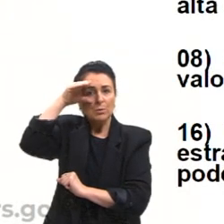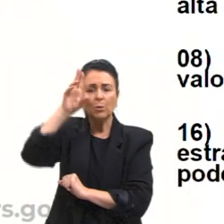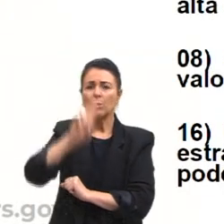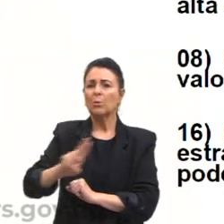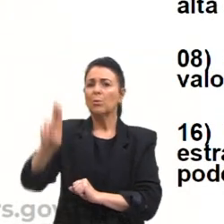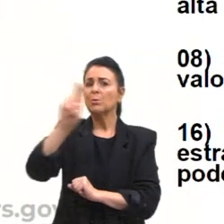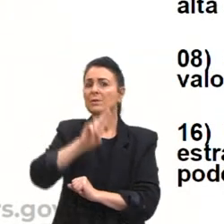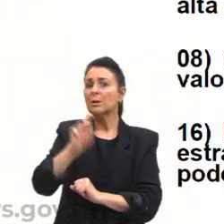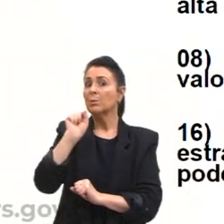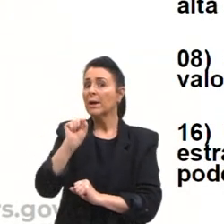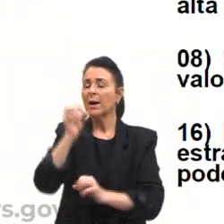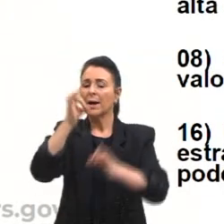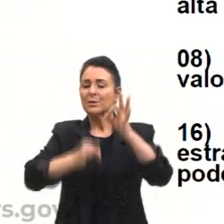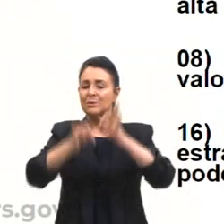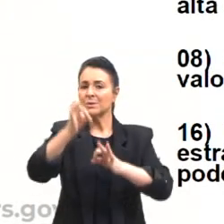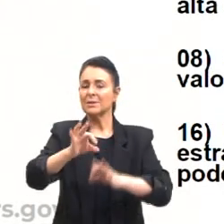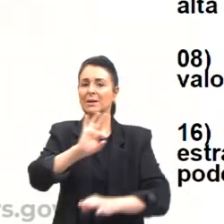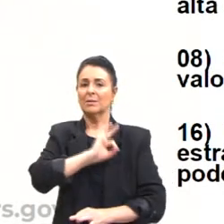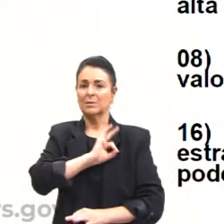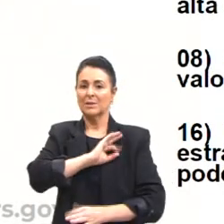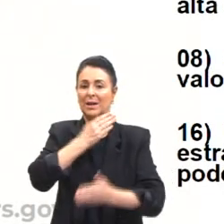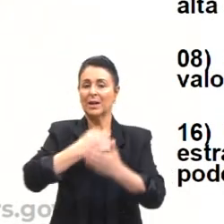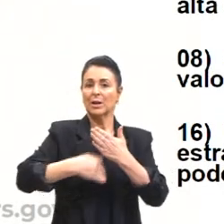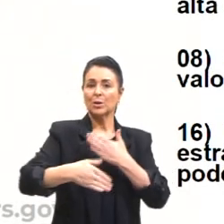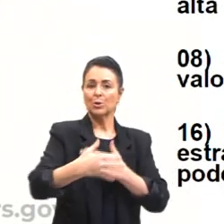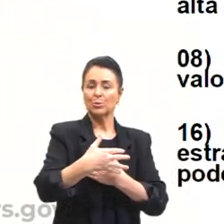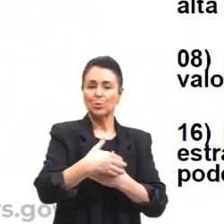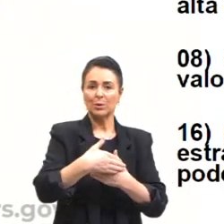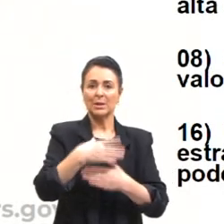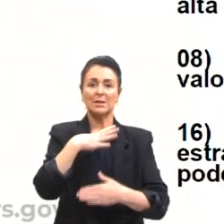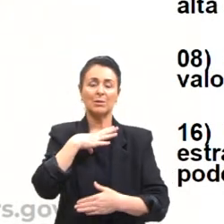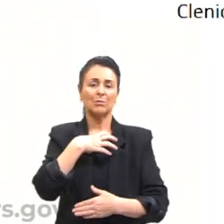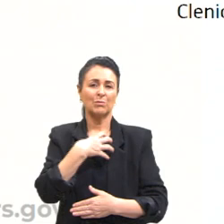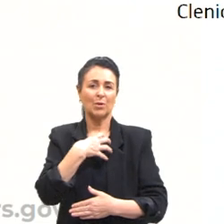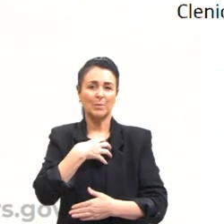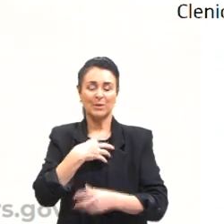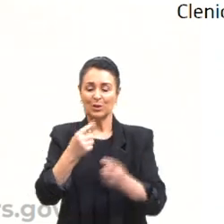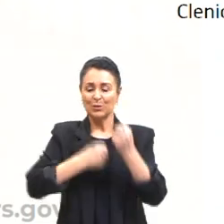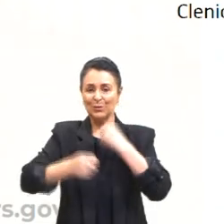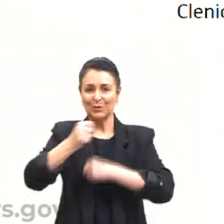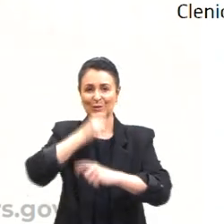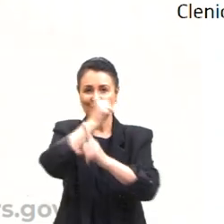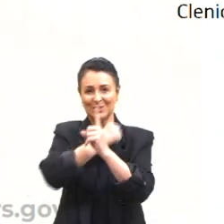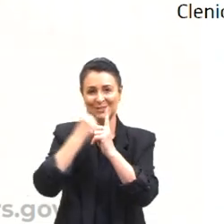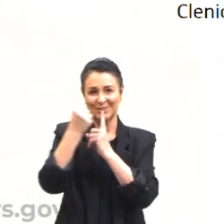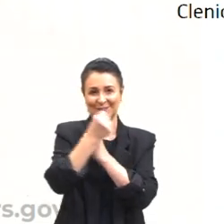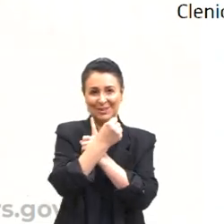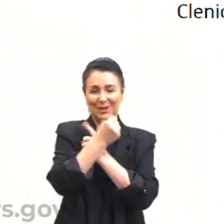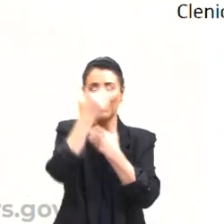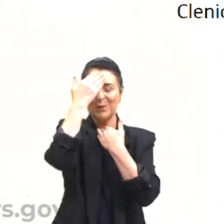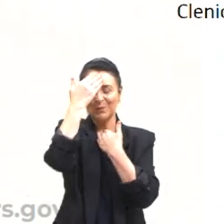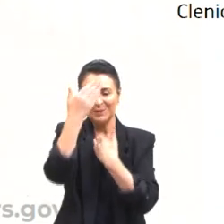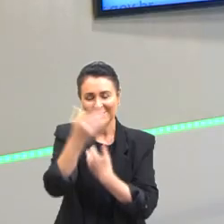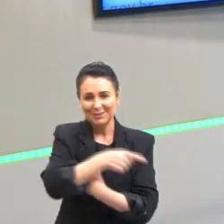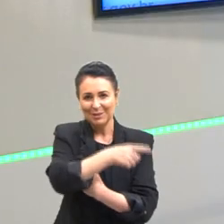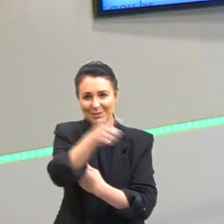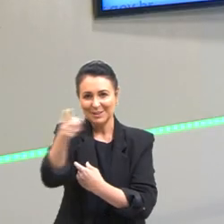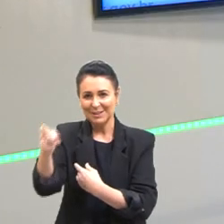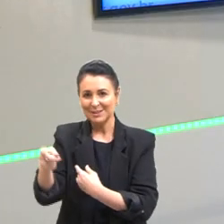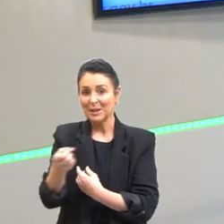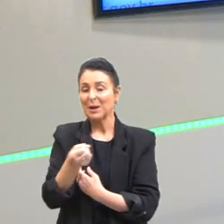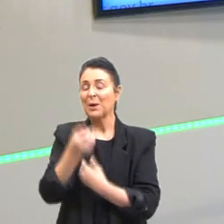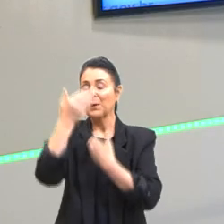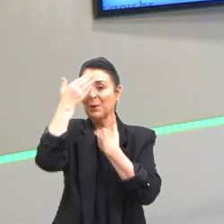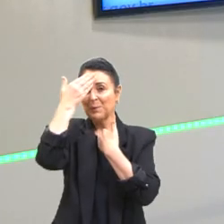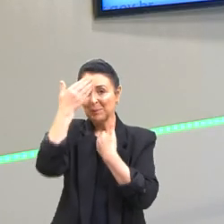aparato jurídico e policial. Todas são formas de controle social. Ok, galera? Eu agradeço vocês, muito obrigado,